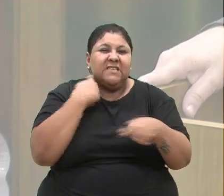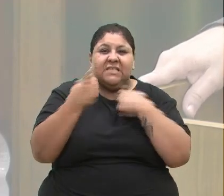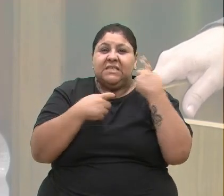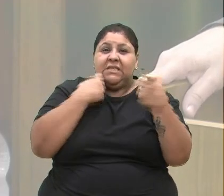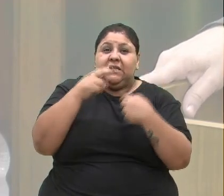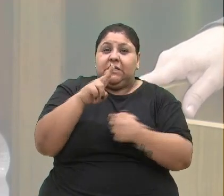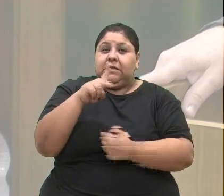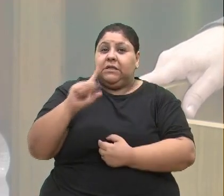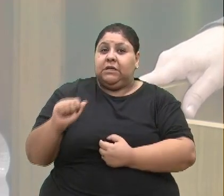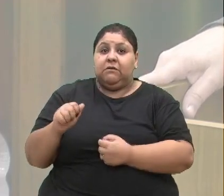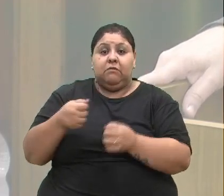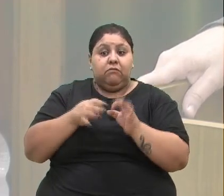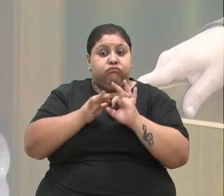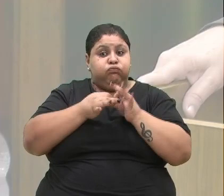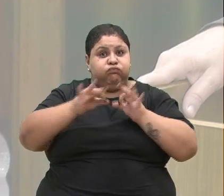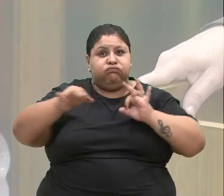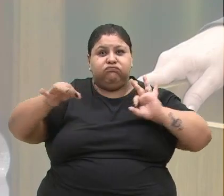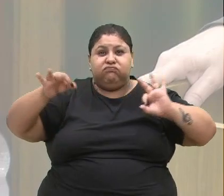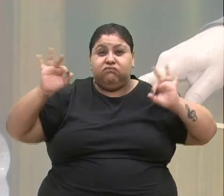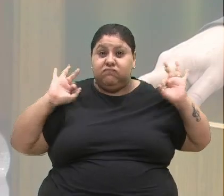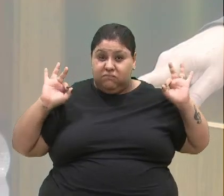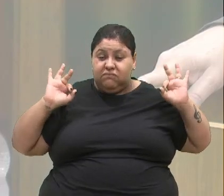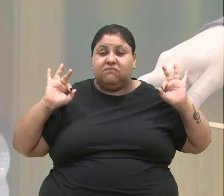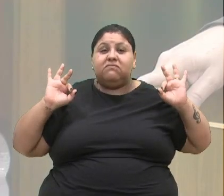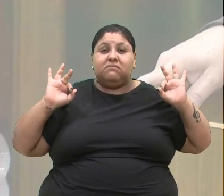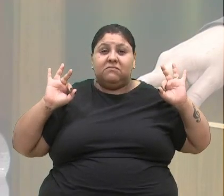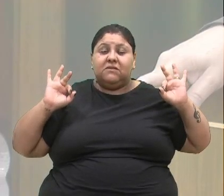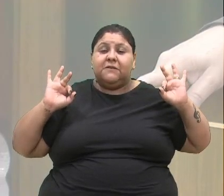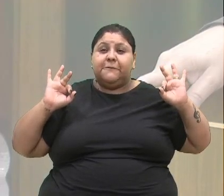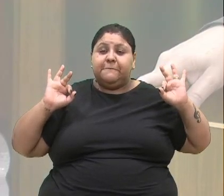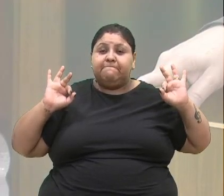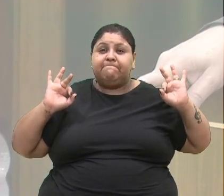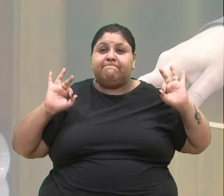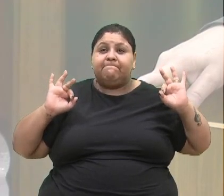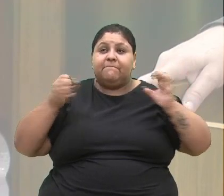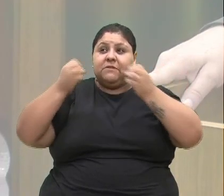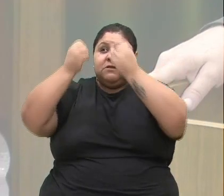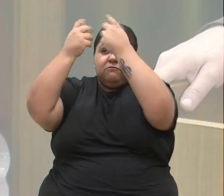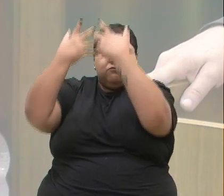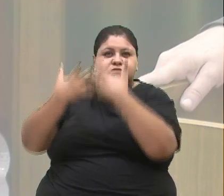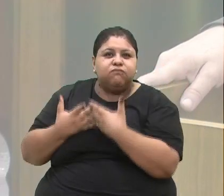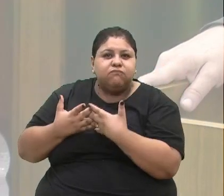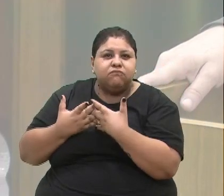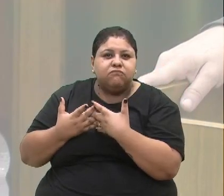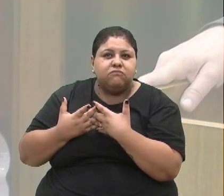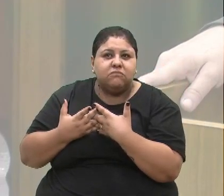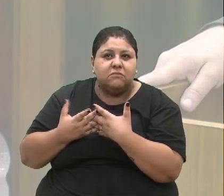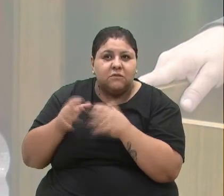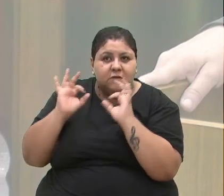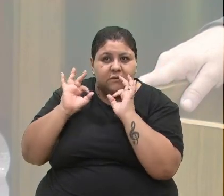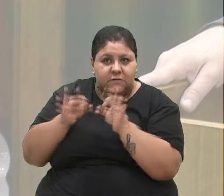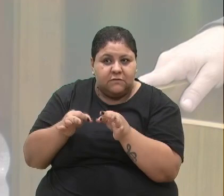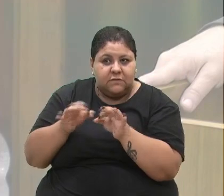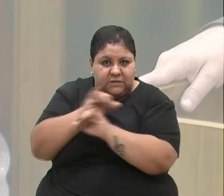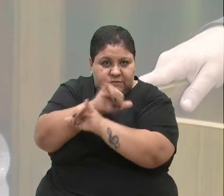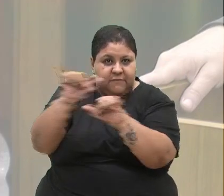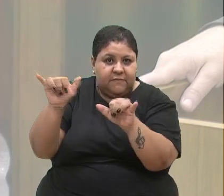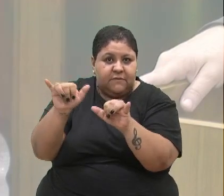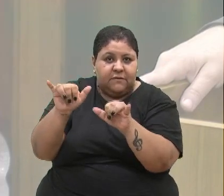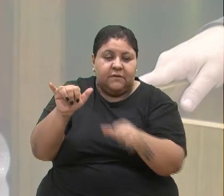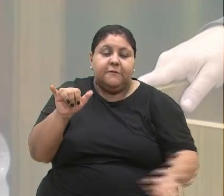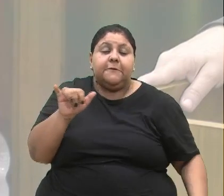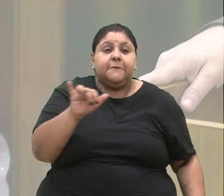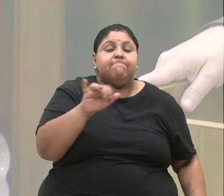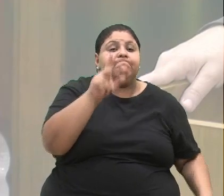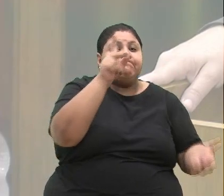UPAs são gigantes, são enormes, vamos explicar e esclarecido bem essa questão dessa matéria, ela, na